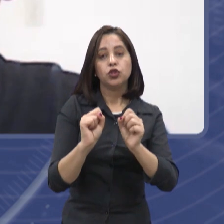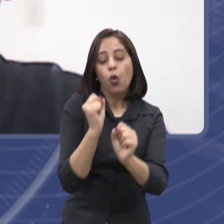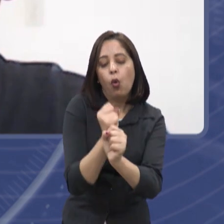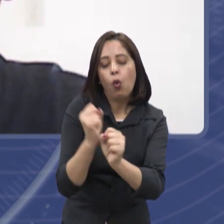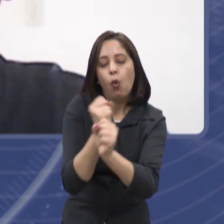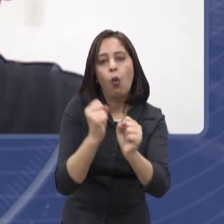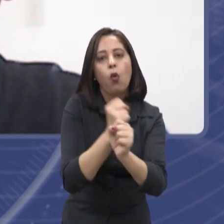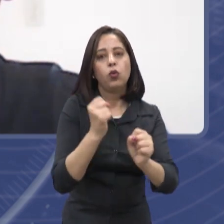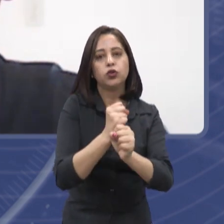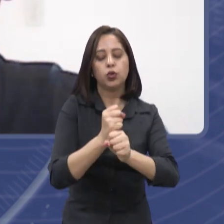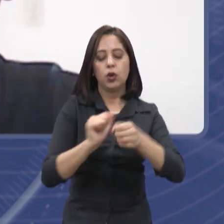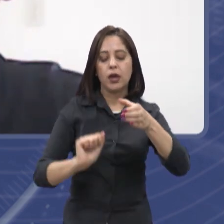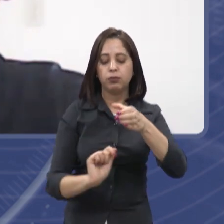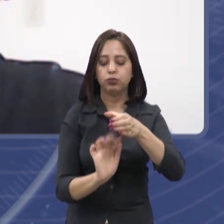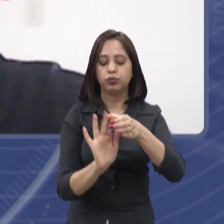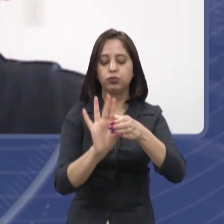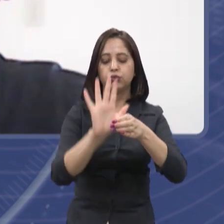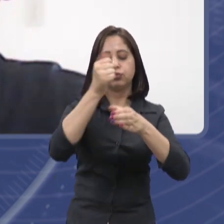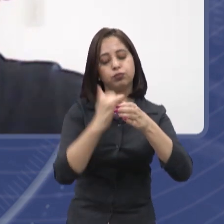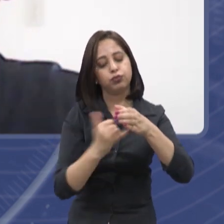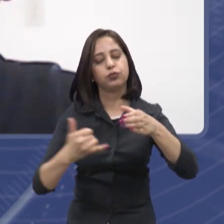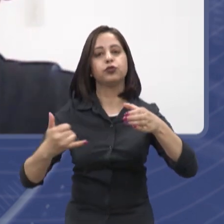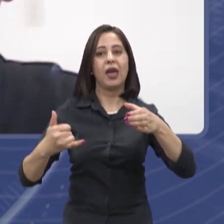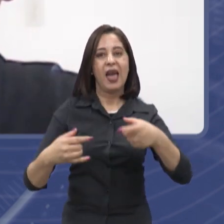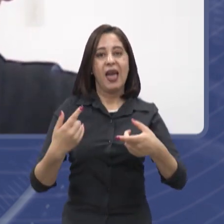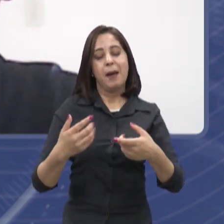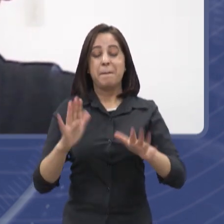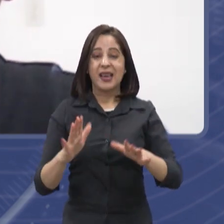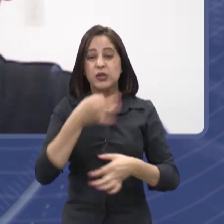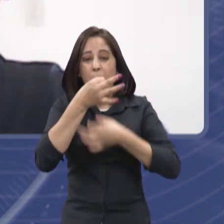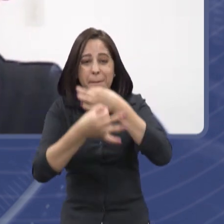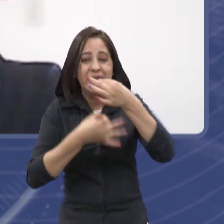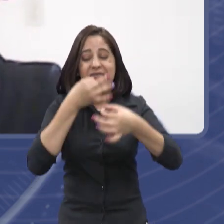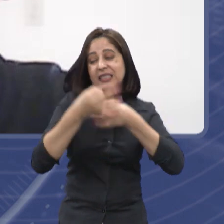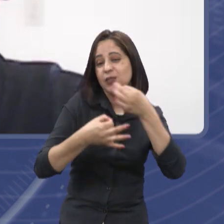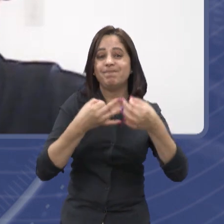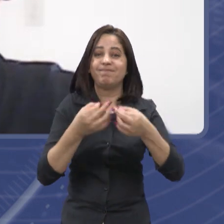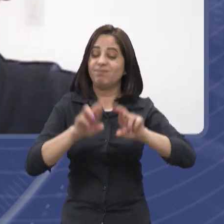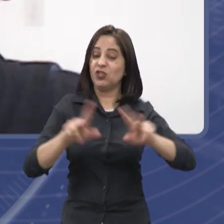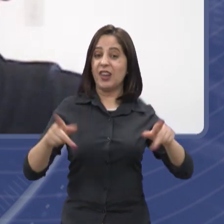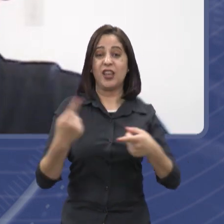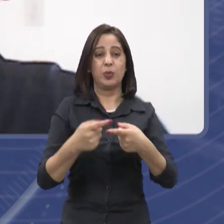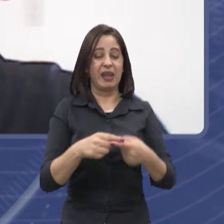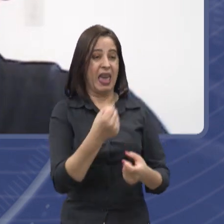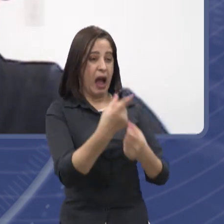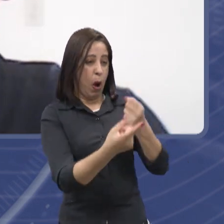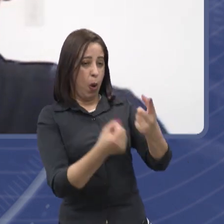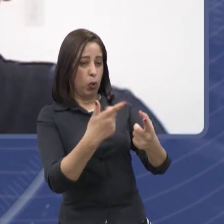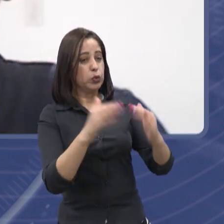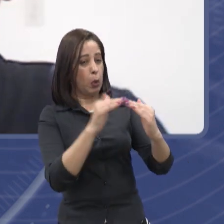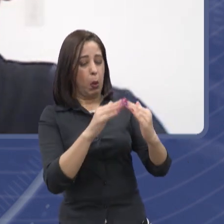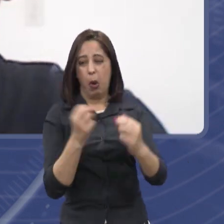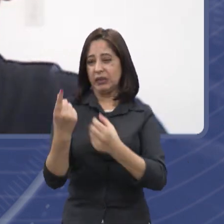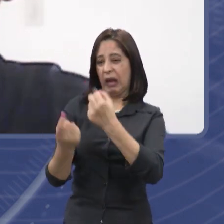É um assunto, como eu falei, que divide opiniões, porque muitos ambientalistas são contras, porque realmente ele tem um efeito